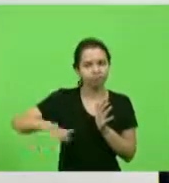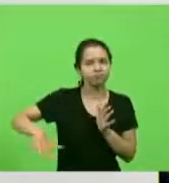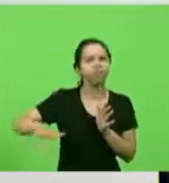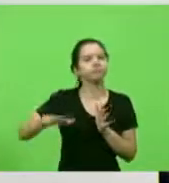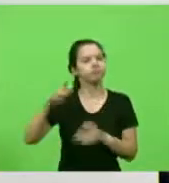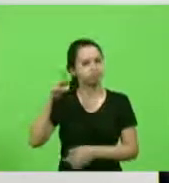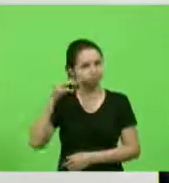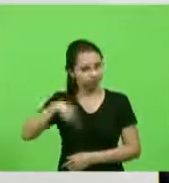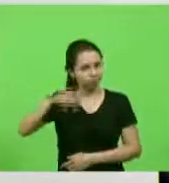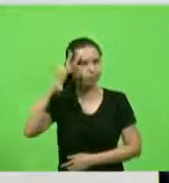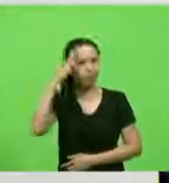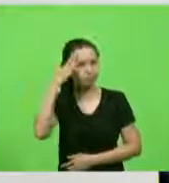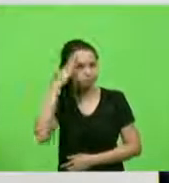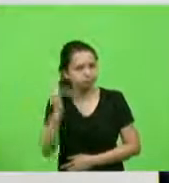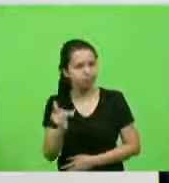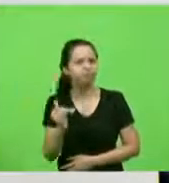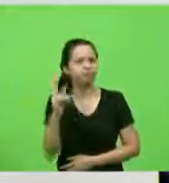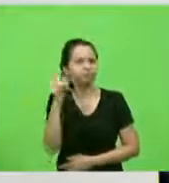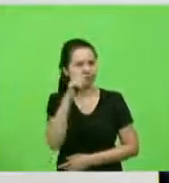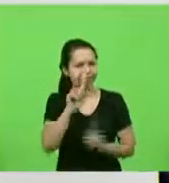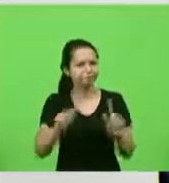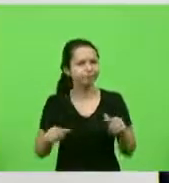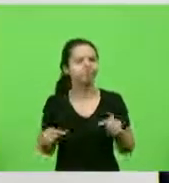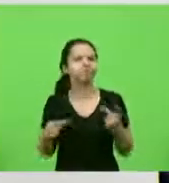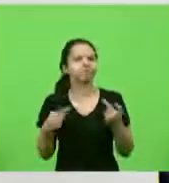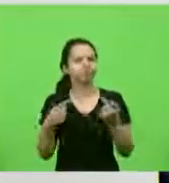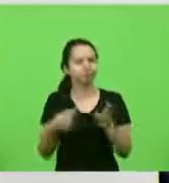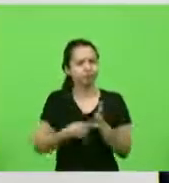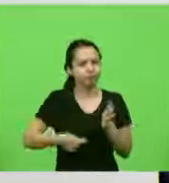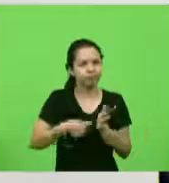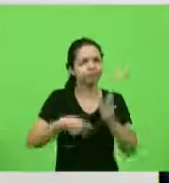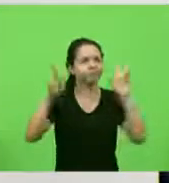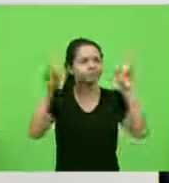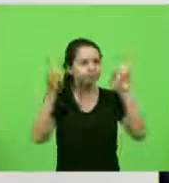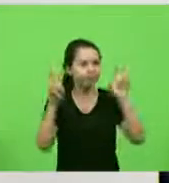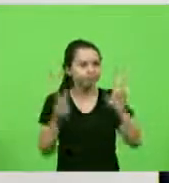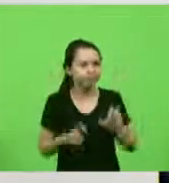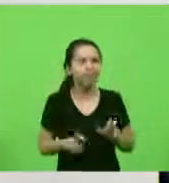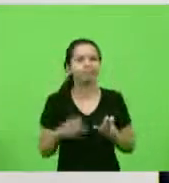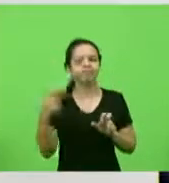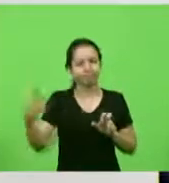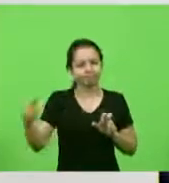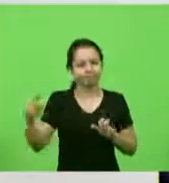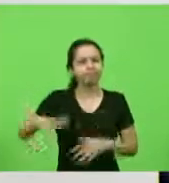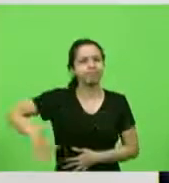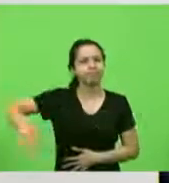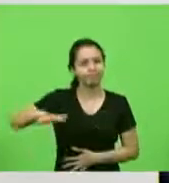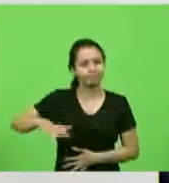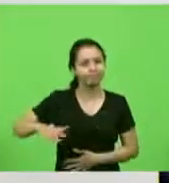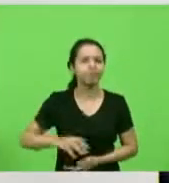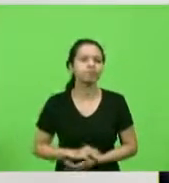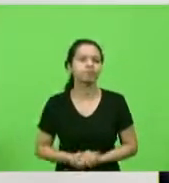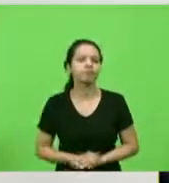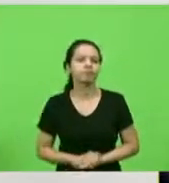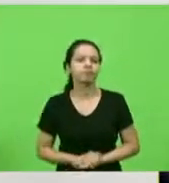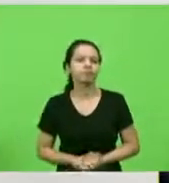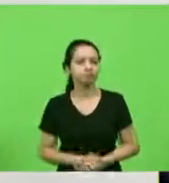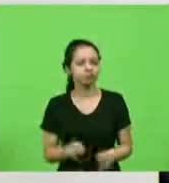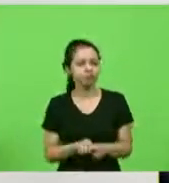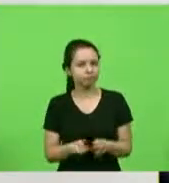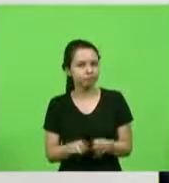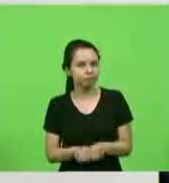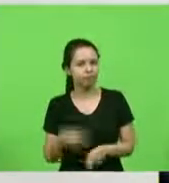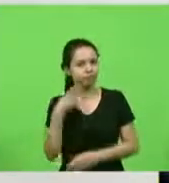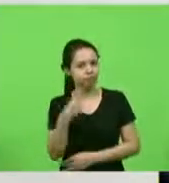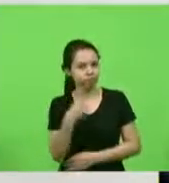missão que é lutar pelas questões daquela região e aqui eu quero em especial deputado Ismael, deputado Milton Obos,